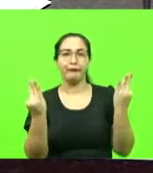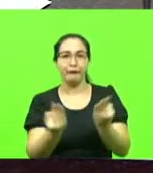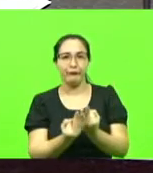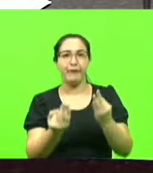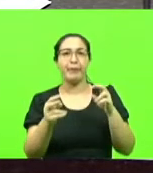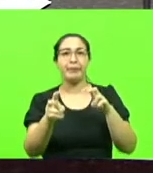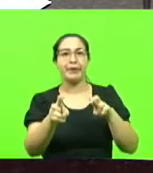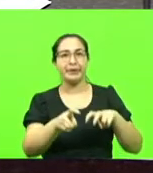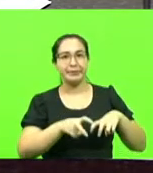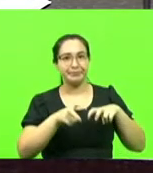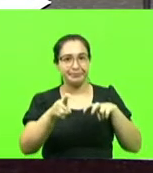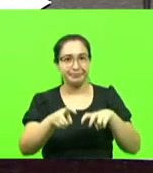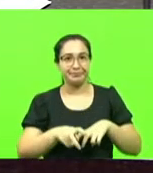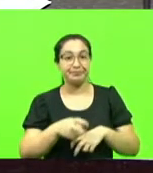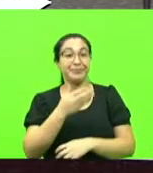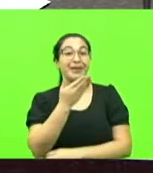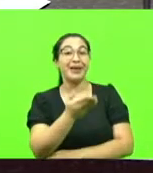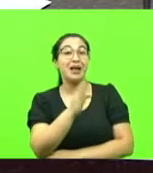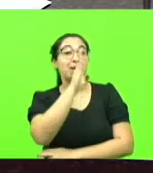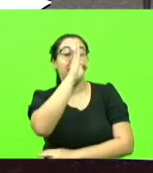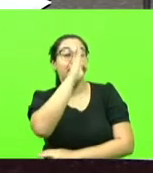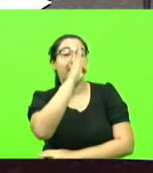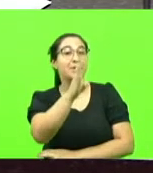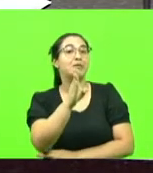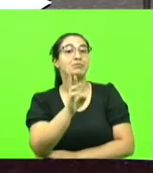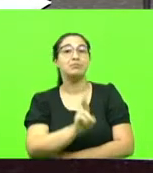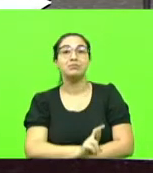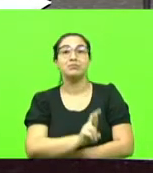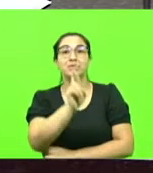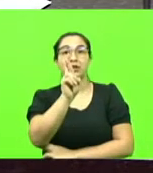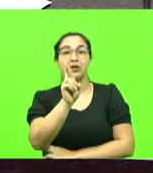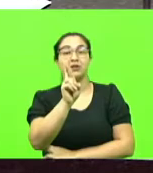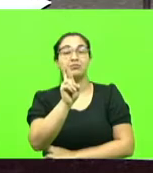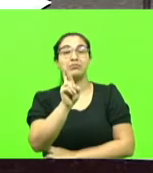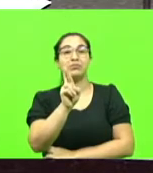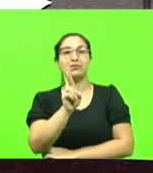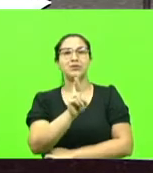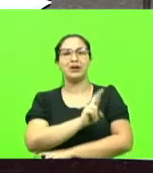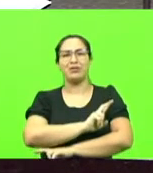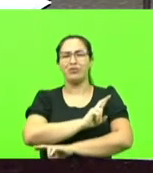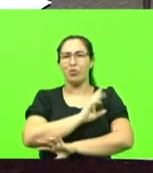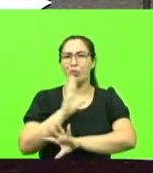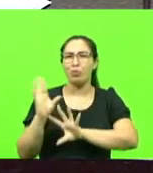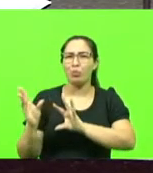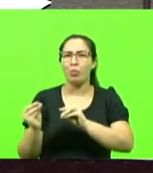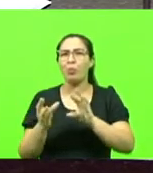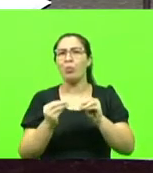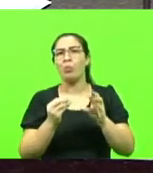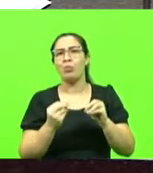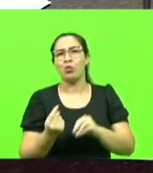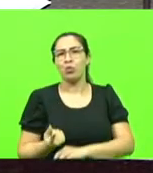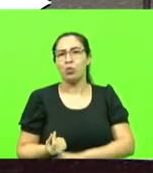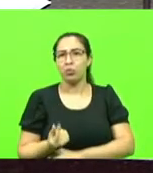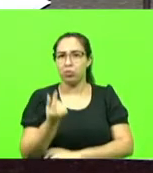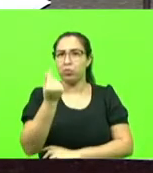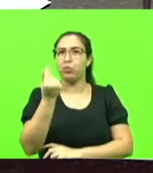elas as principais responsáveis por grande parte da riqueza